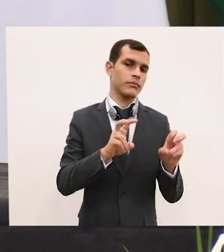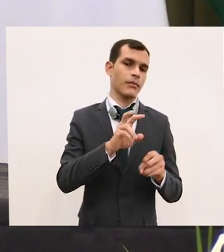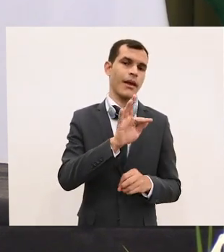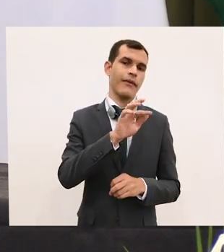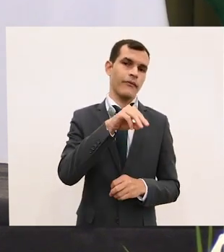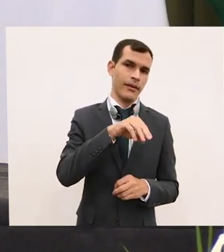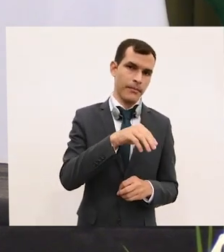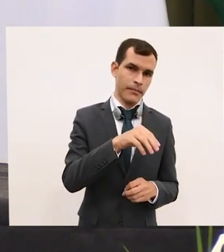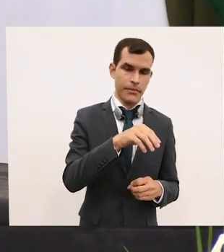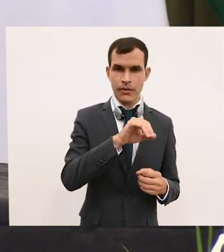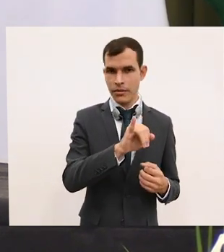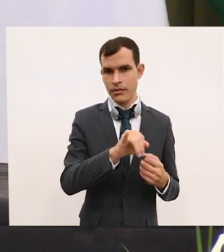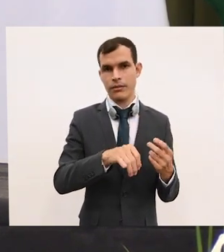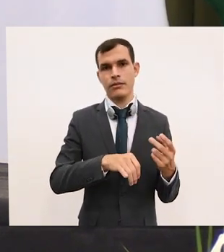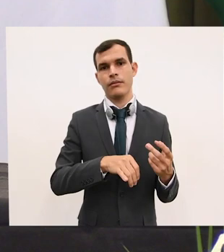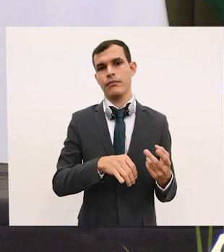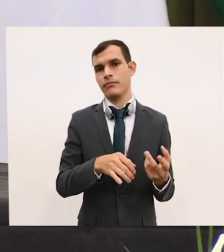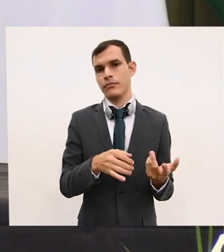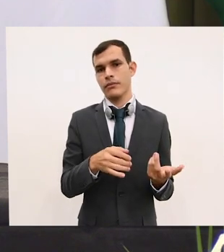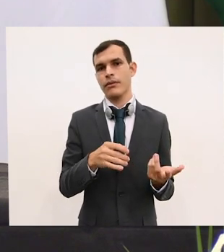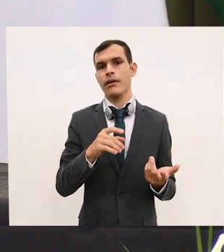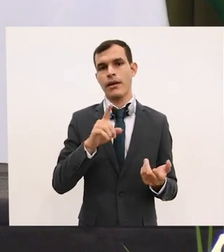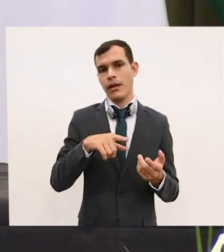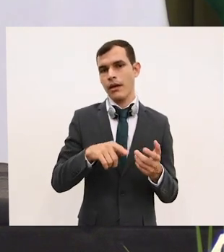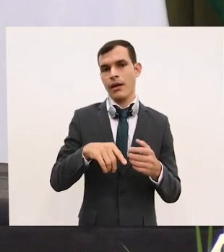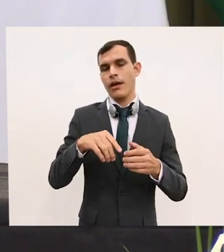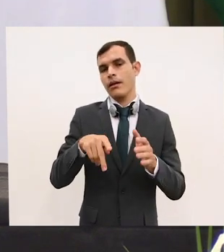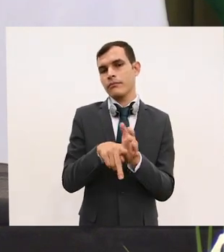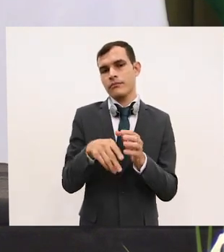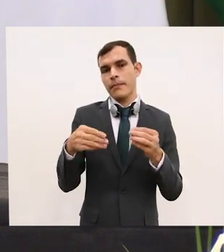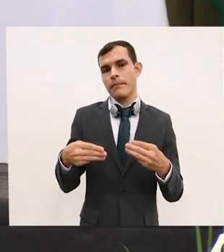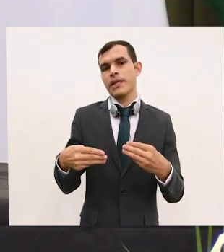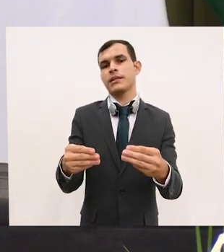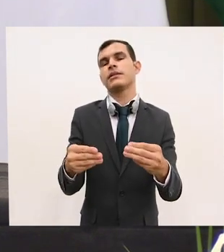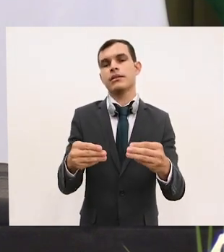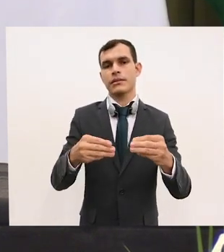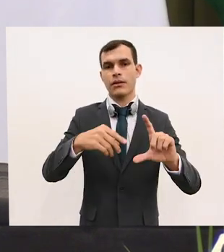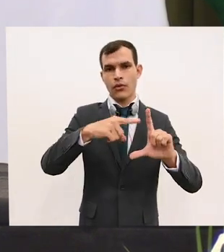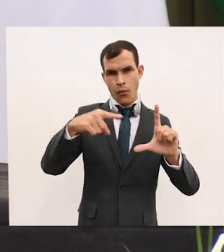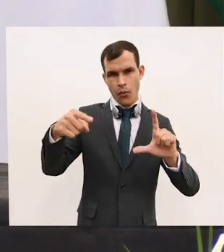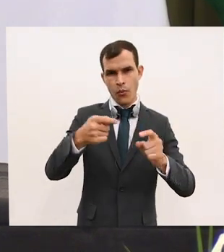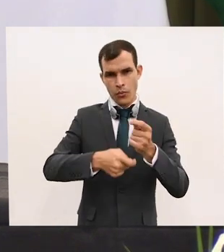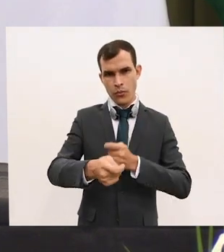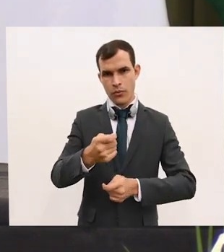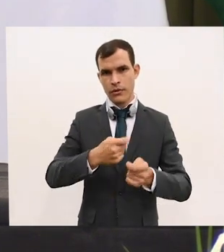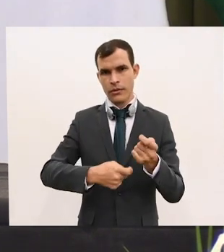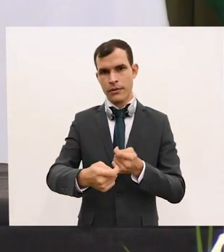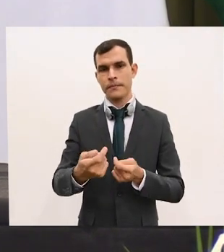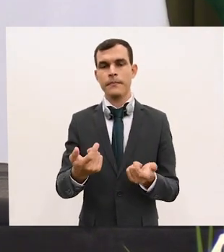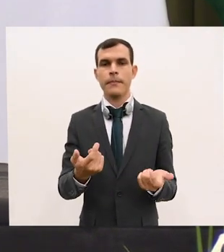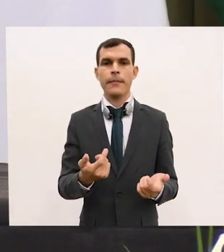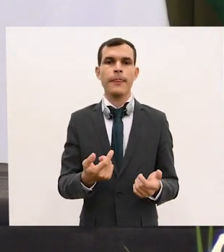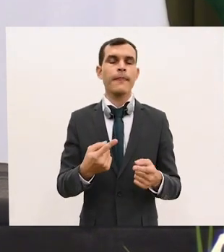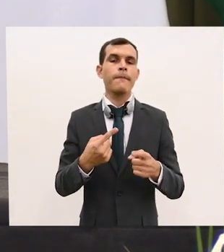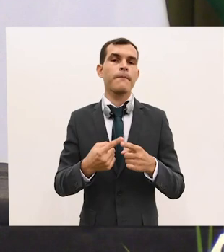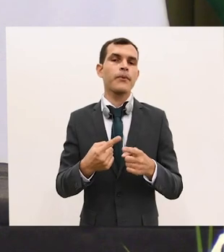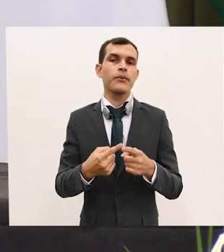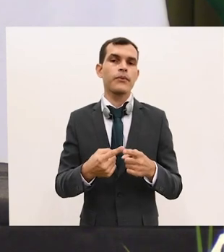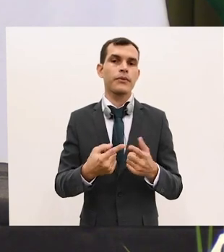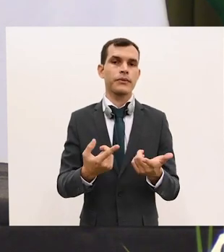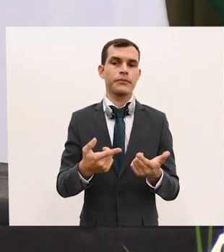é de alçada do Ministério da Economia, porque as questões são lá tratadas